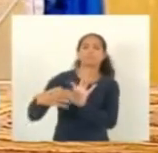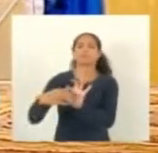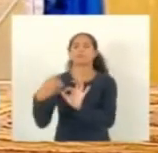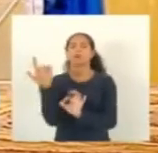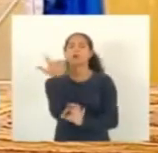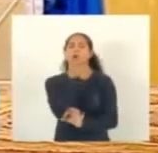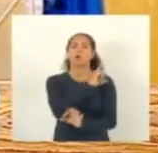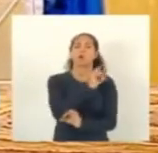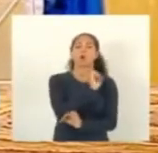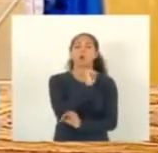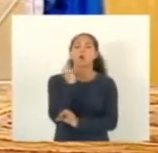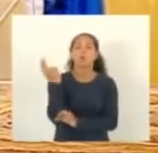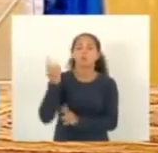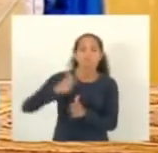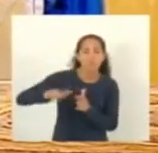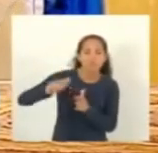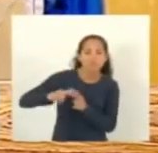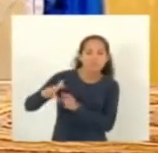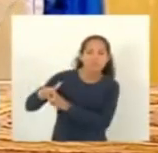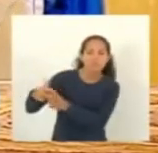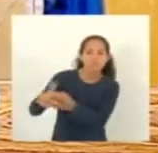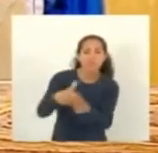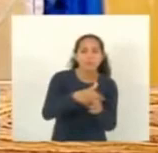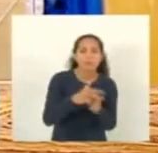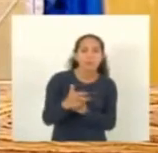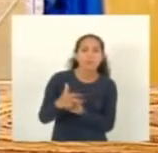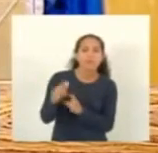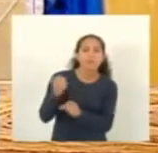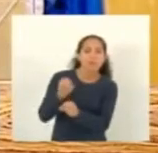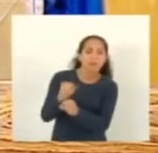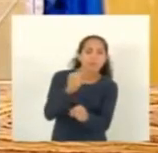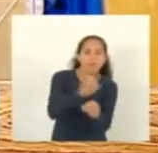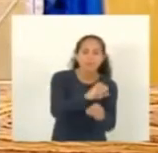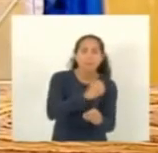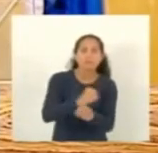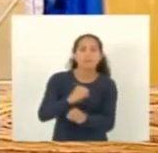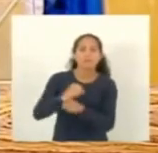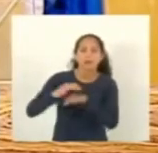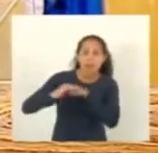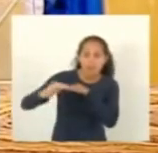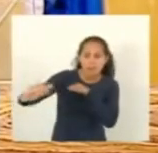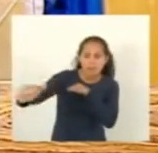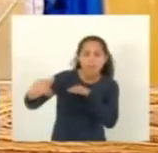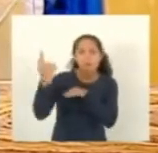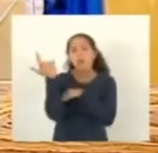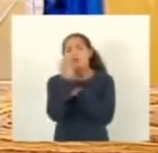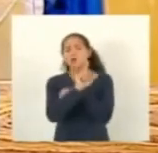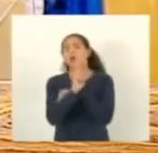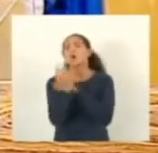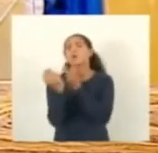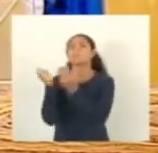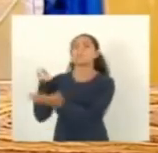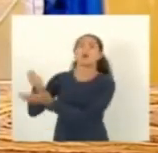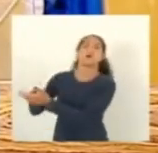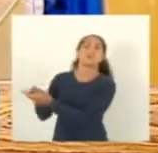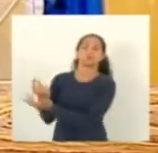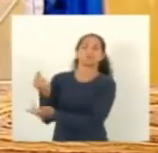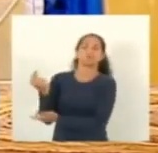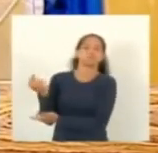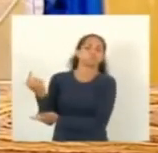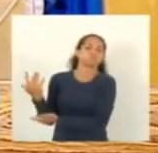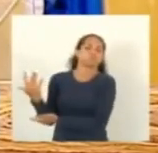inclusive para corrigir o piso, o asfalto ou coisa semelhante. No passado,